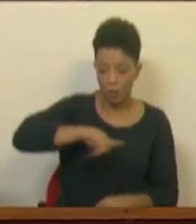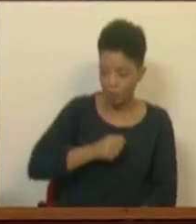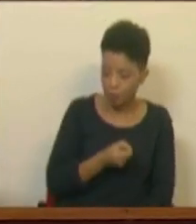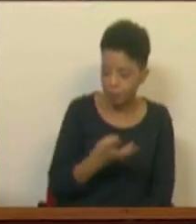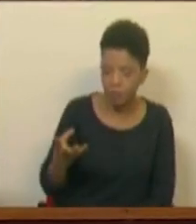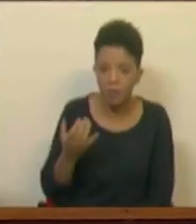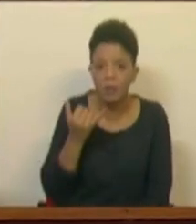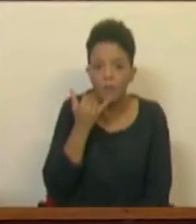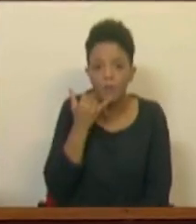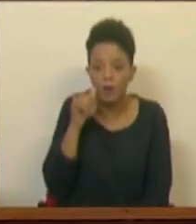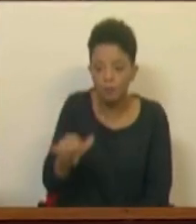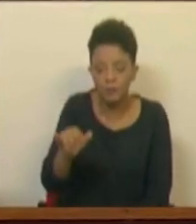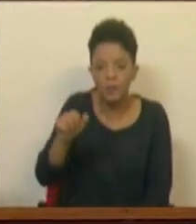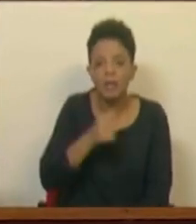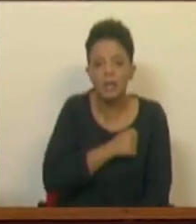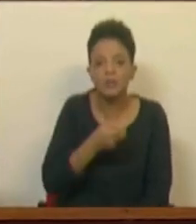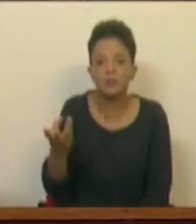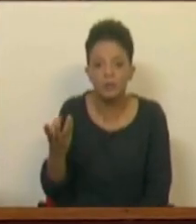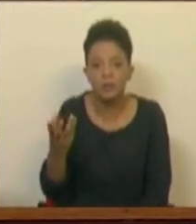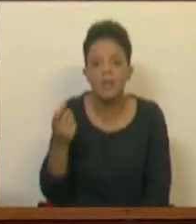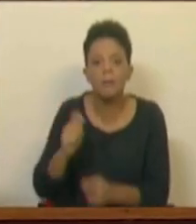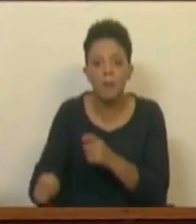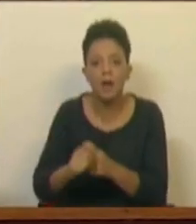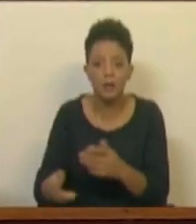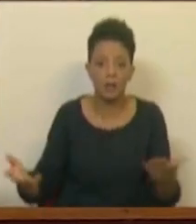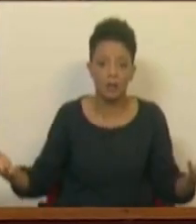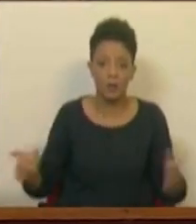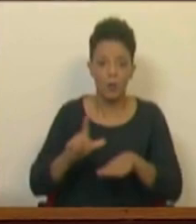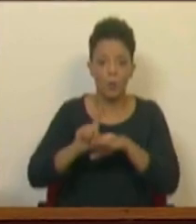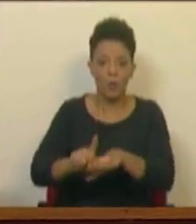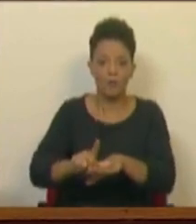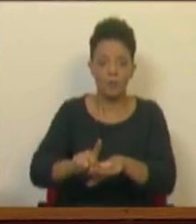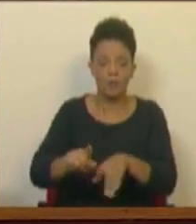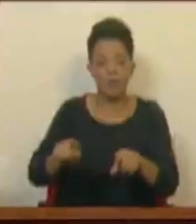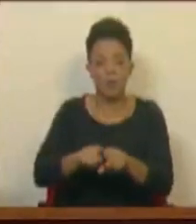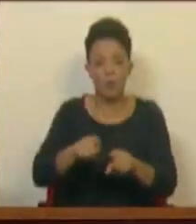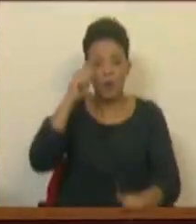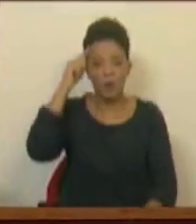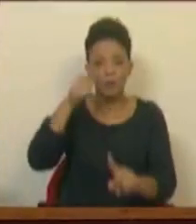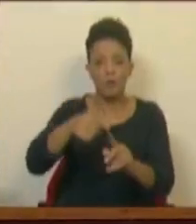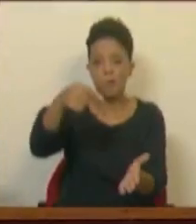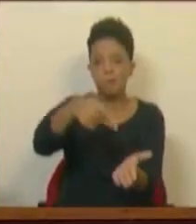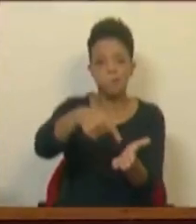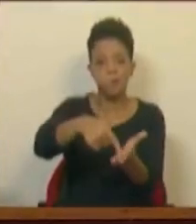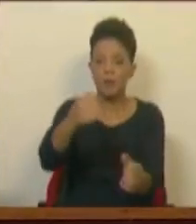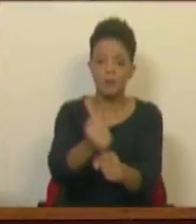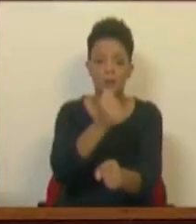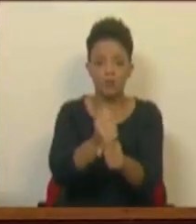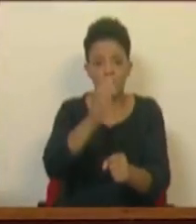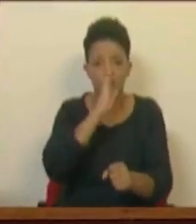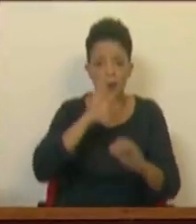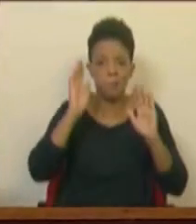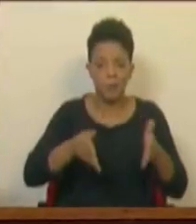têm ou usa telefone fixo em casa, mas paga? Ou uma iniciativa do LIVRE destina-se a que não possa ser cobrado esse serviço se não é